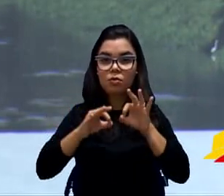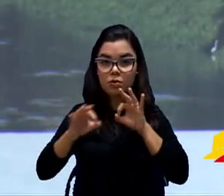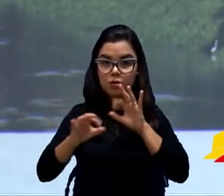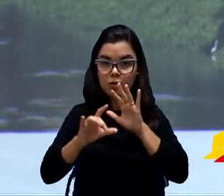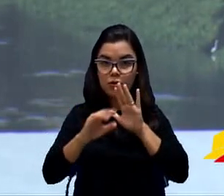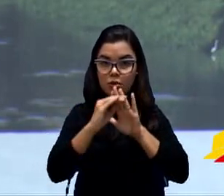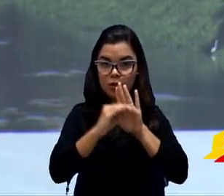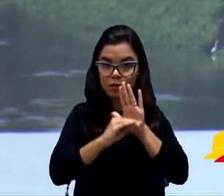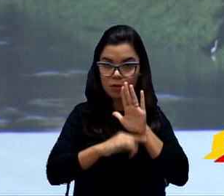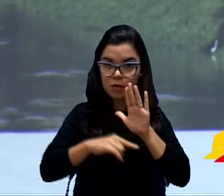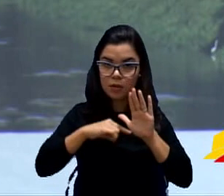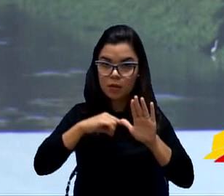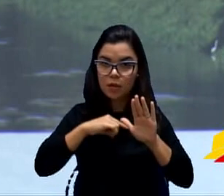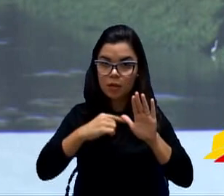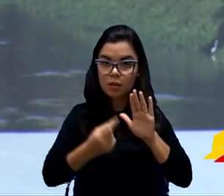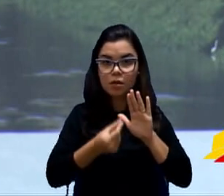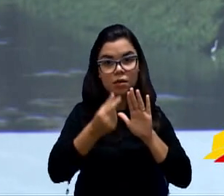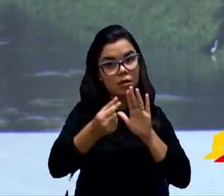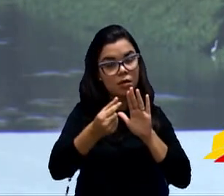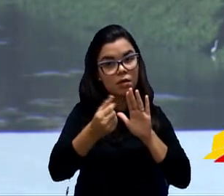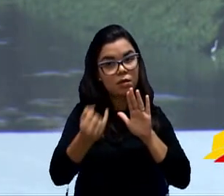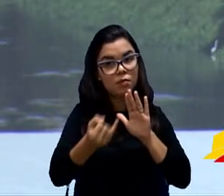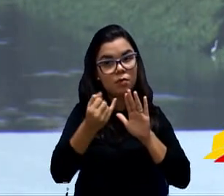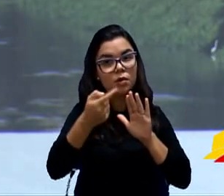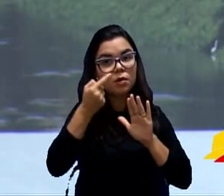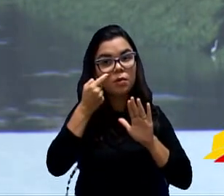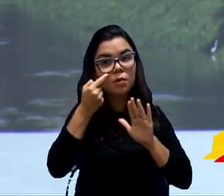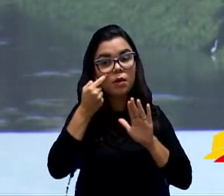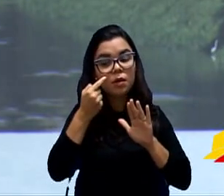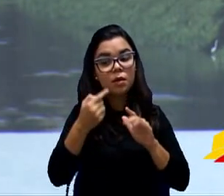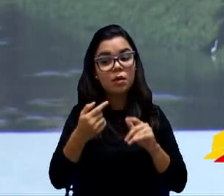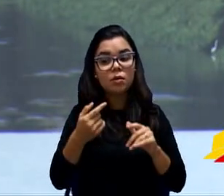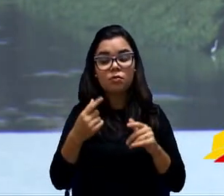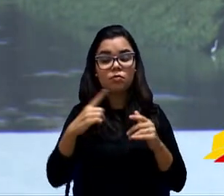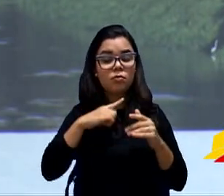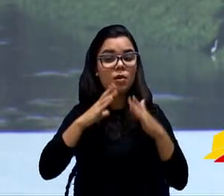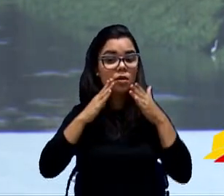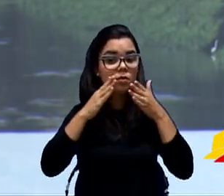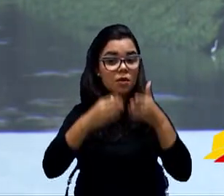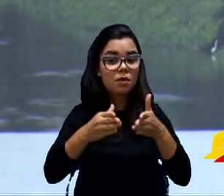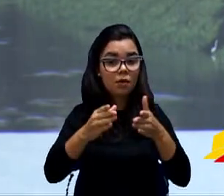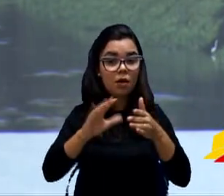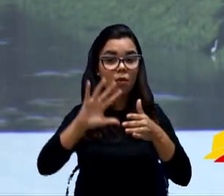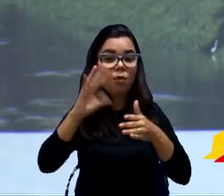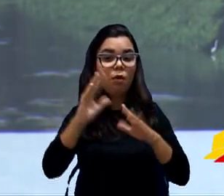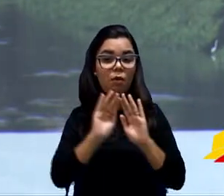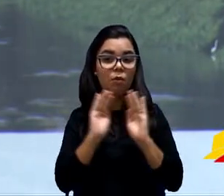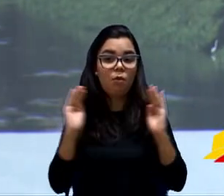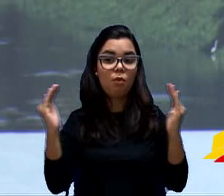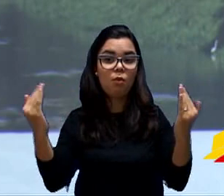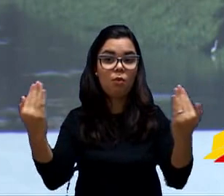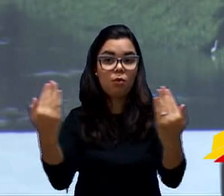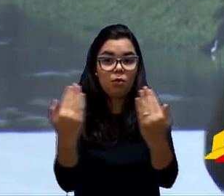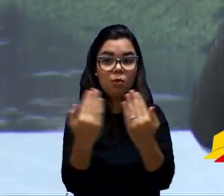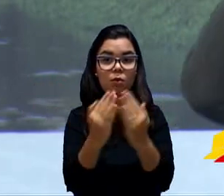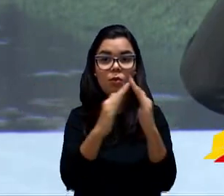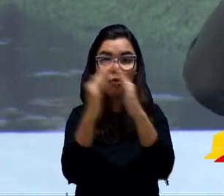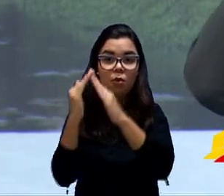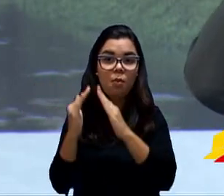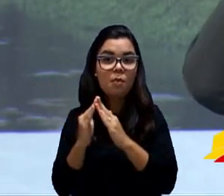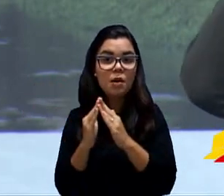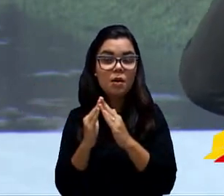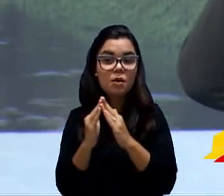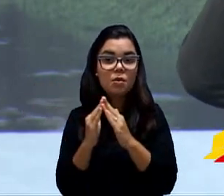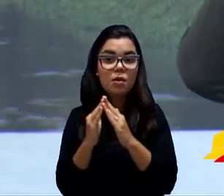especifica quais serão os condomínios. Não especifica. Tem um anexo que... O a gente tem que